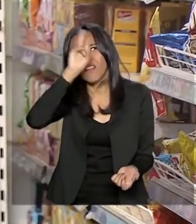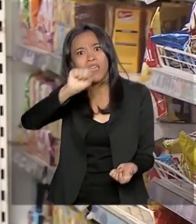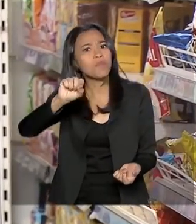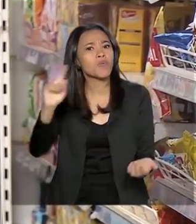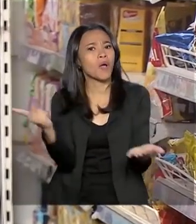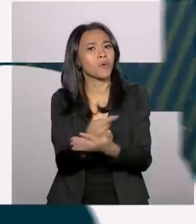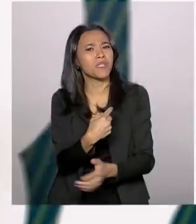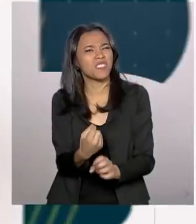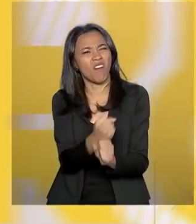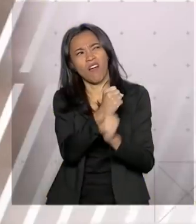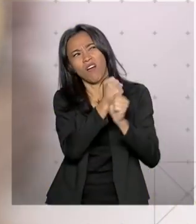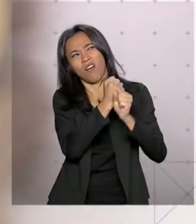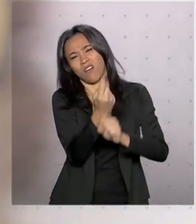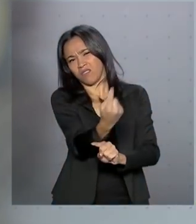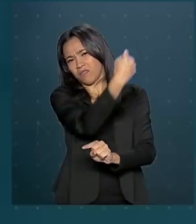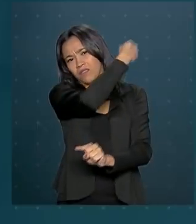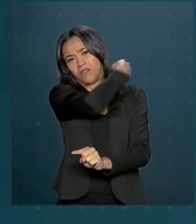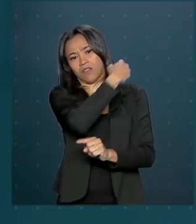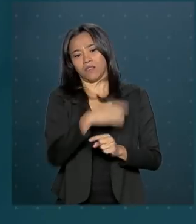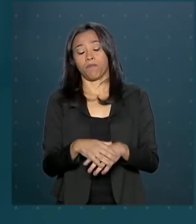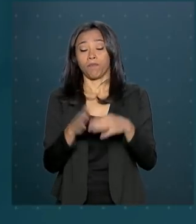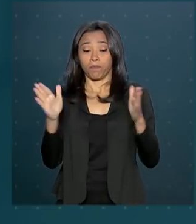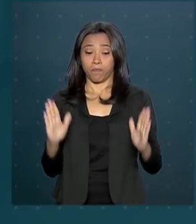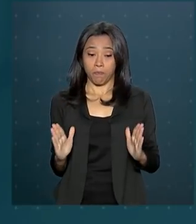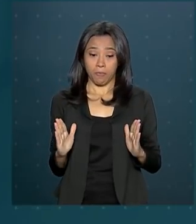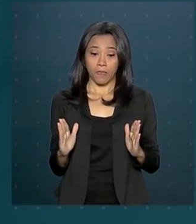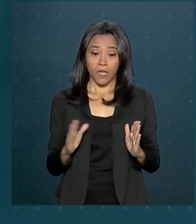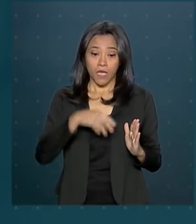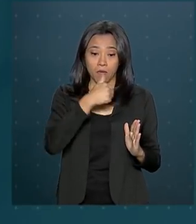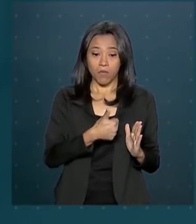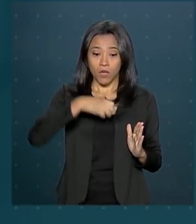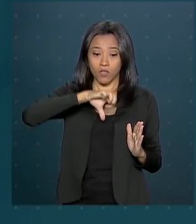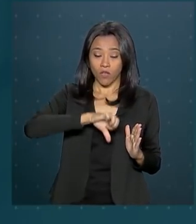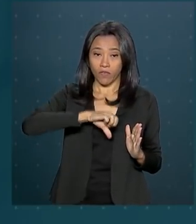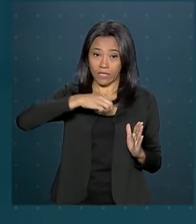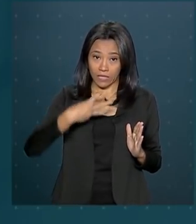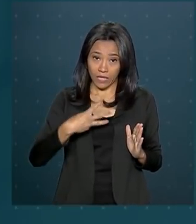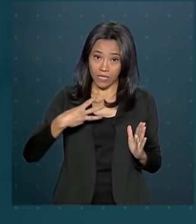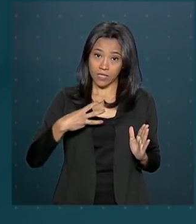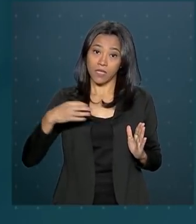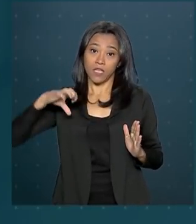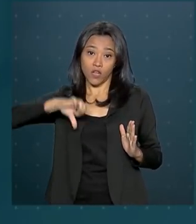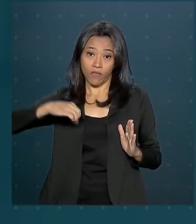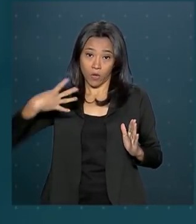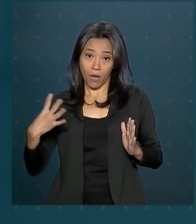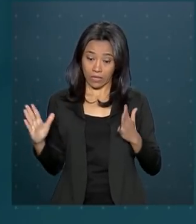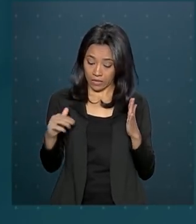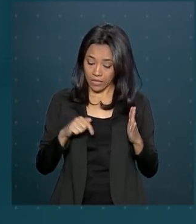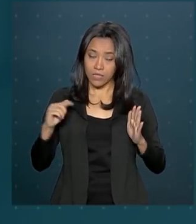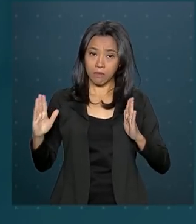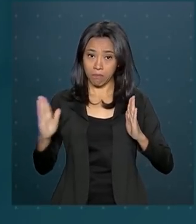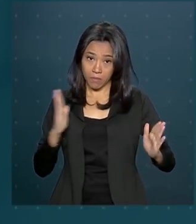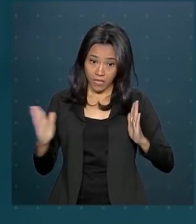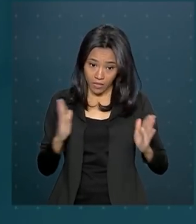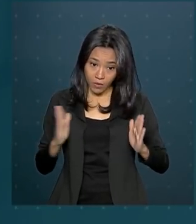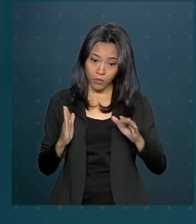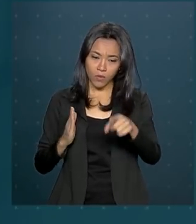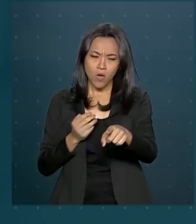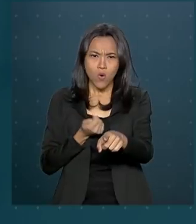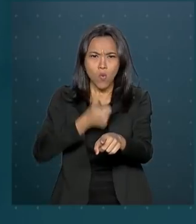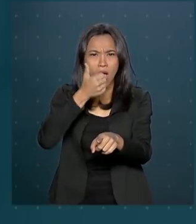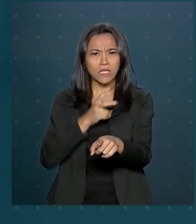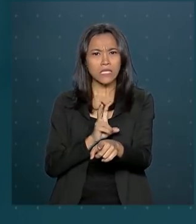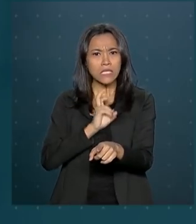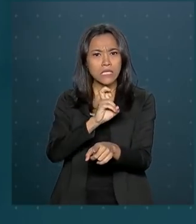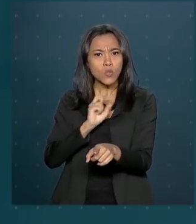hiperinflação. No Brasil, entre 1993 e 1994, a inflação marcou quase 5